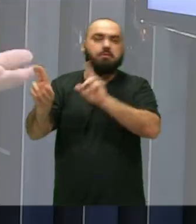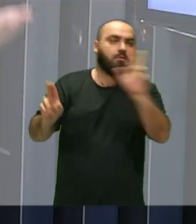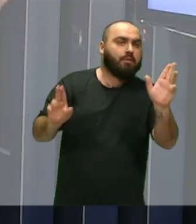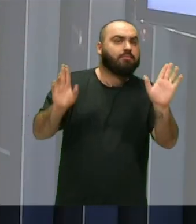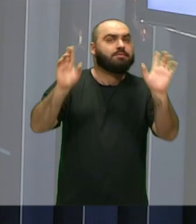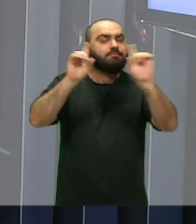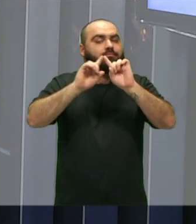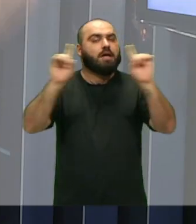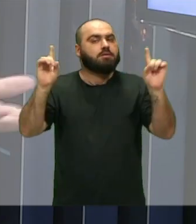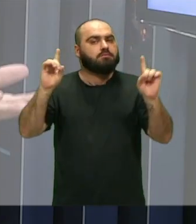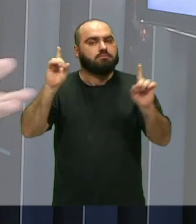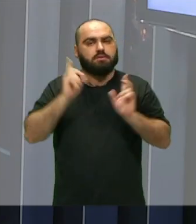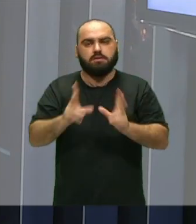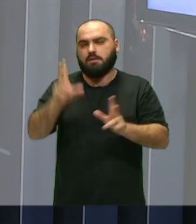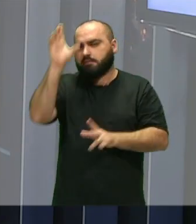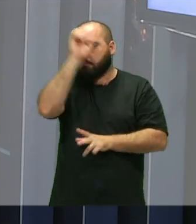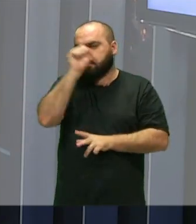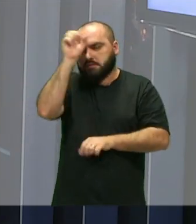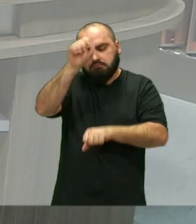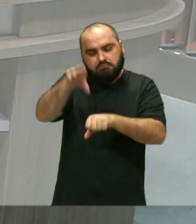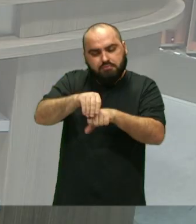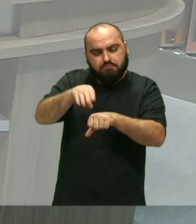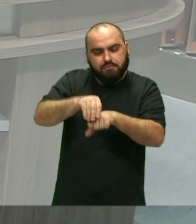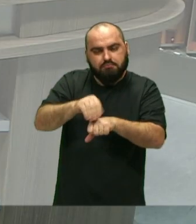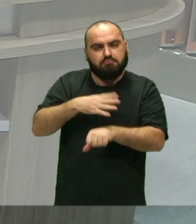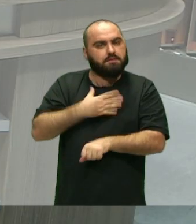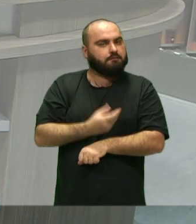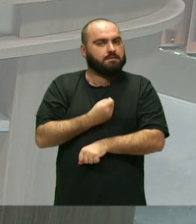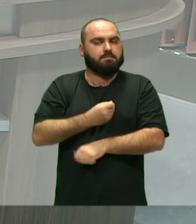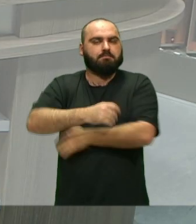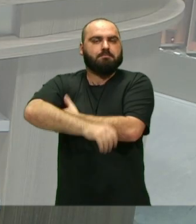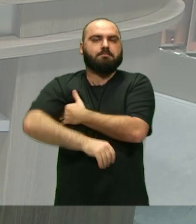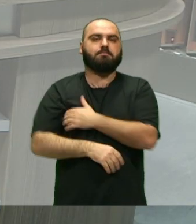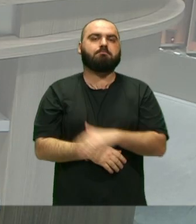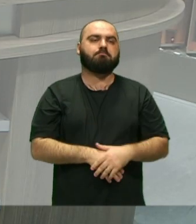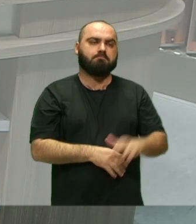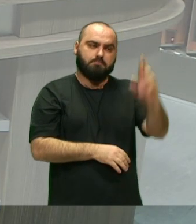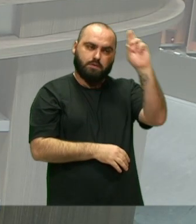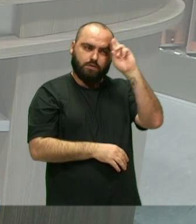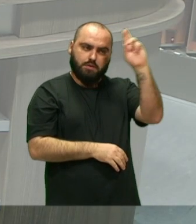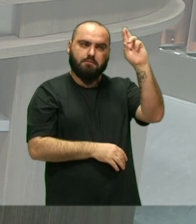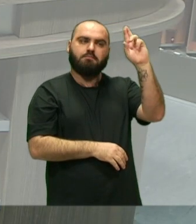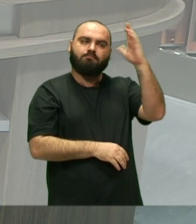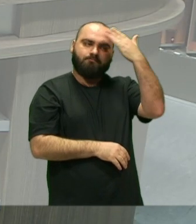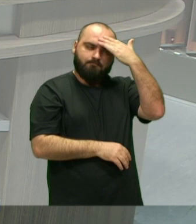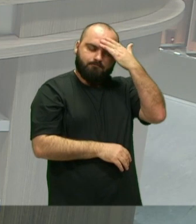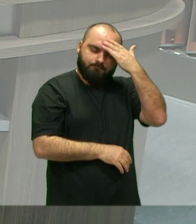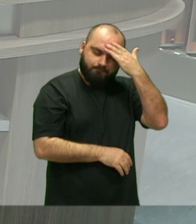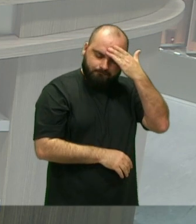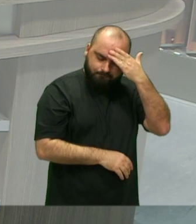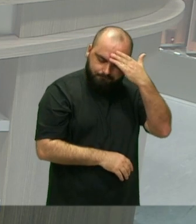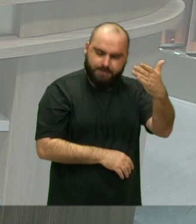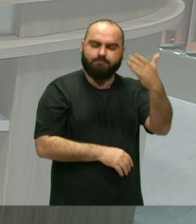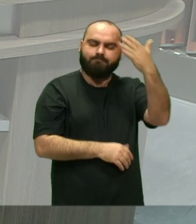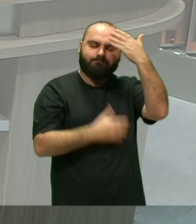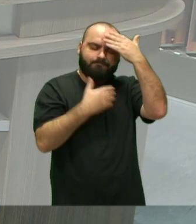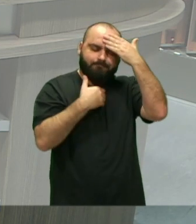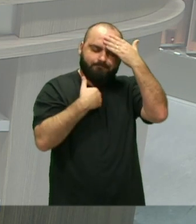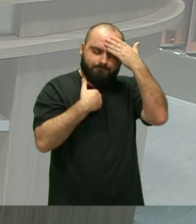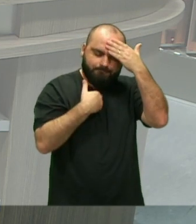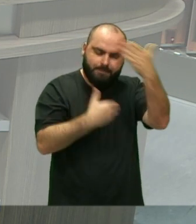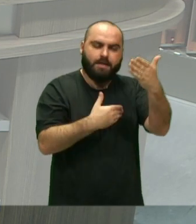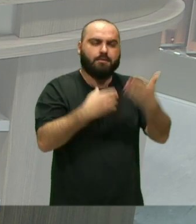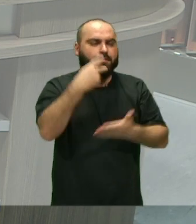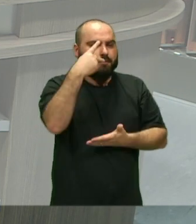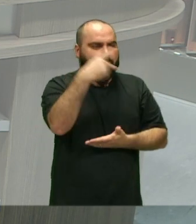a gente está aqui pra aprender e sempre é bom né isso faz parte da vida né Mestra Muitíssimo Muitíssimo obrigada pelas tuas